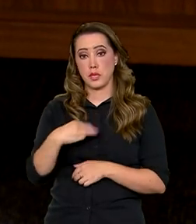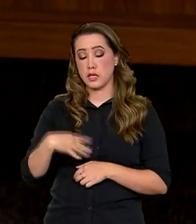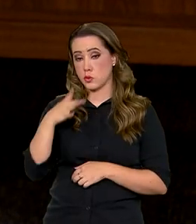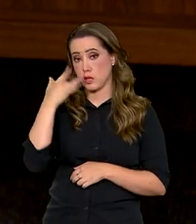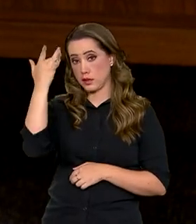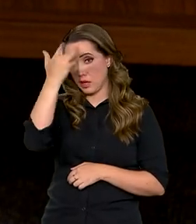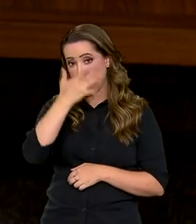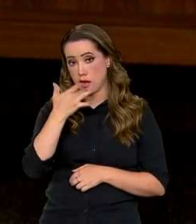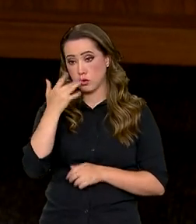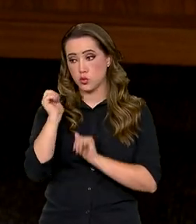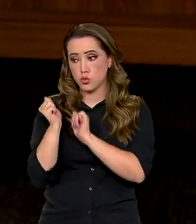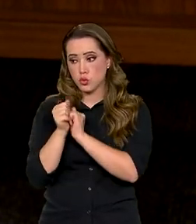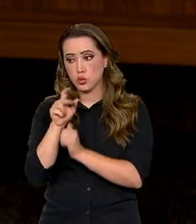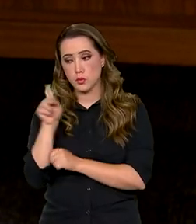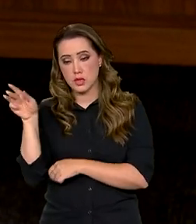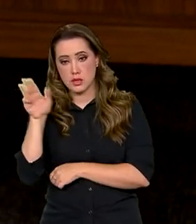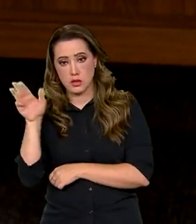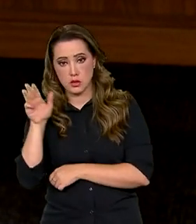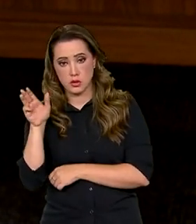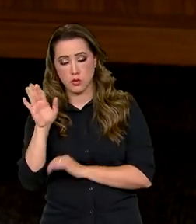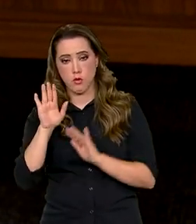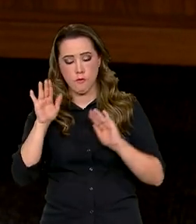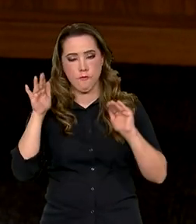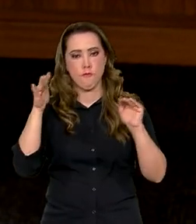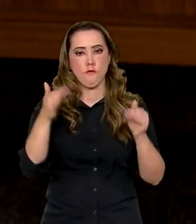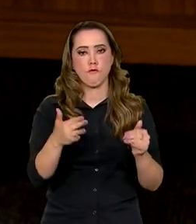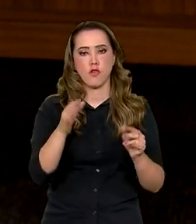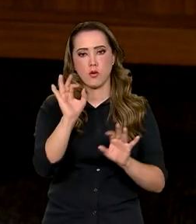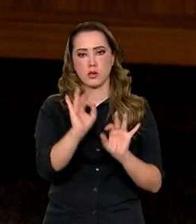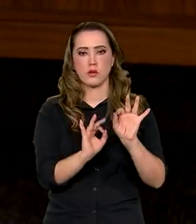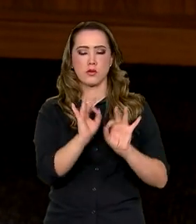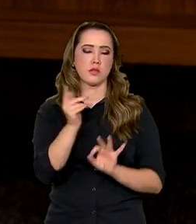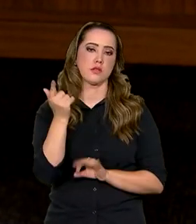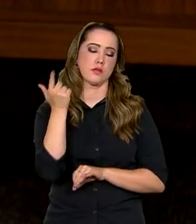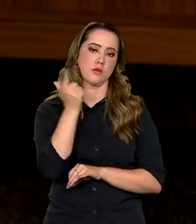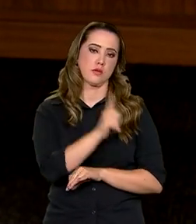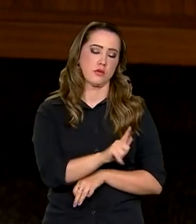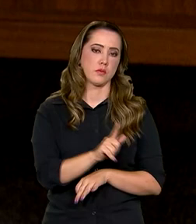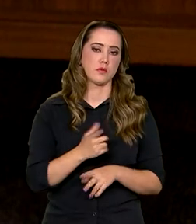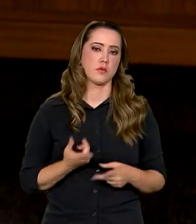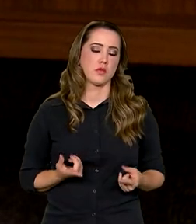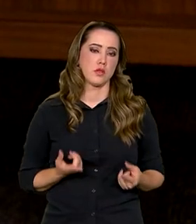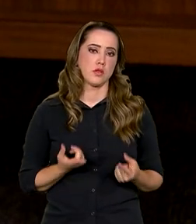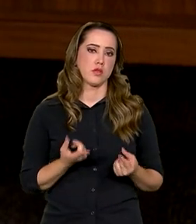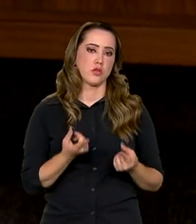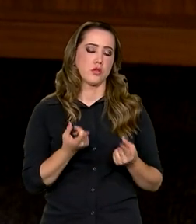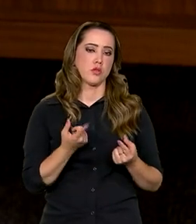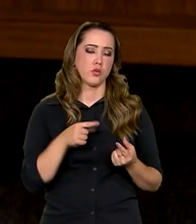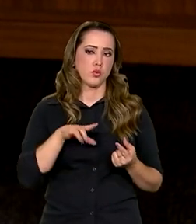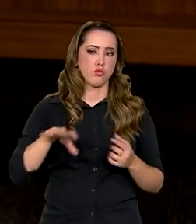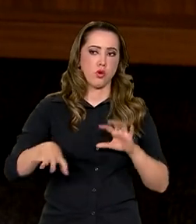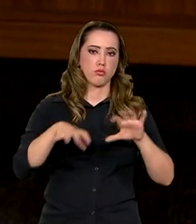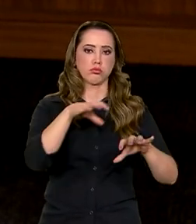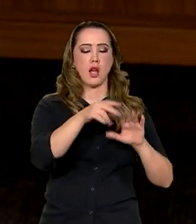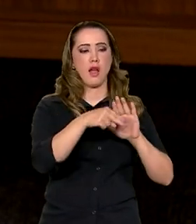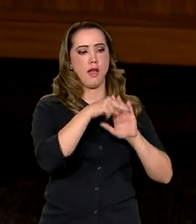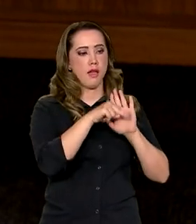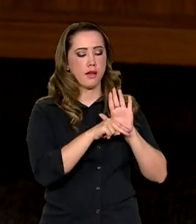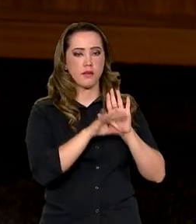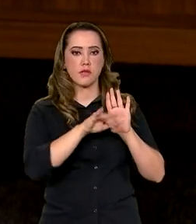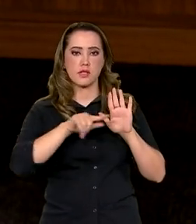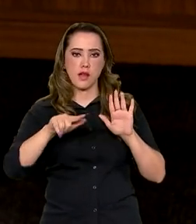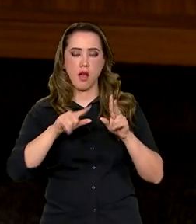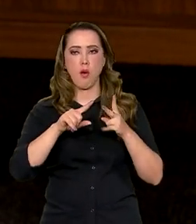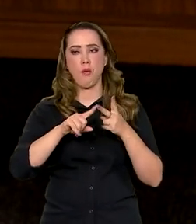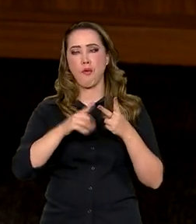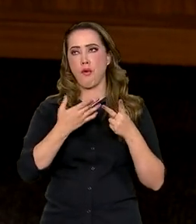a liderança do presidente Lula, vem fazendo em relação a reorganizar os vários arcabouços, seja